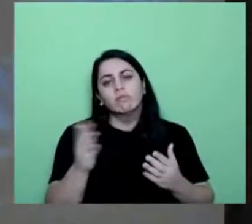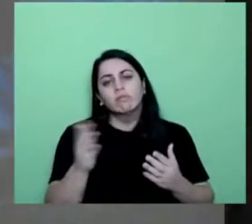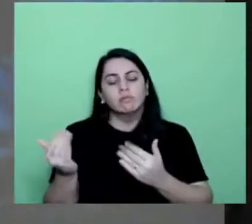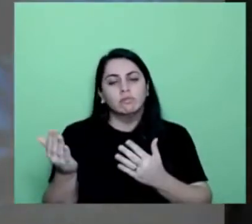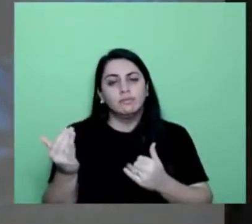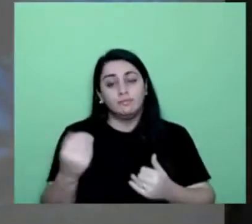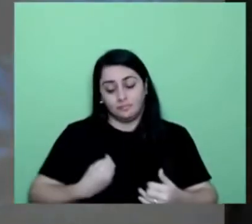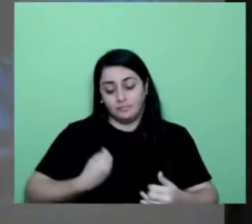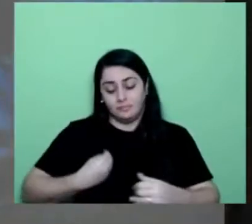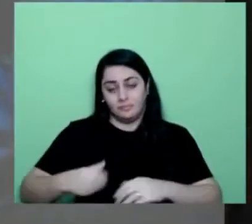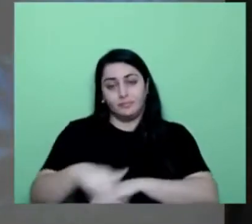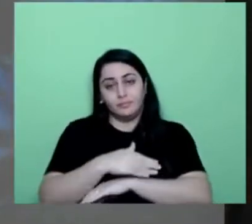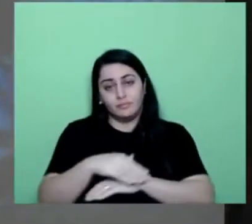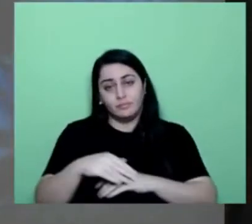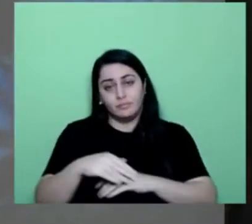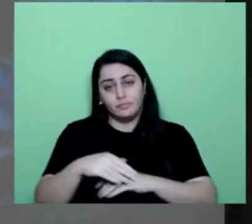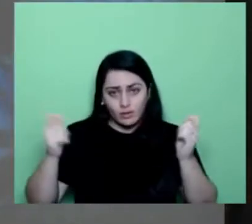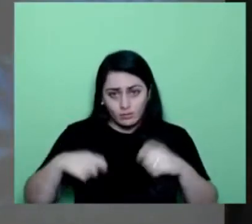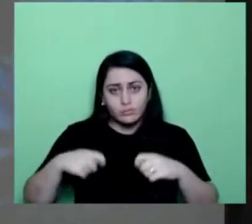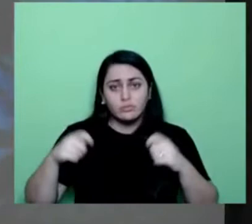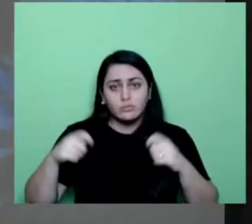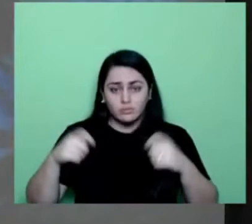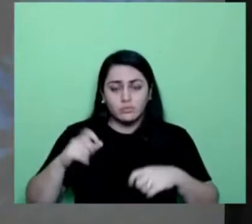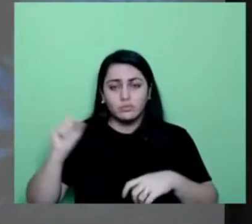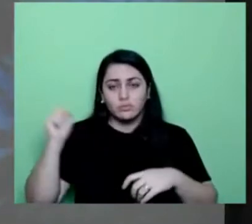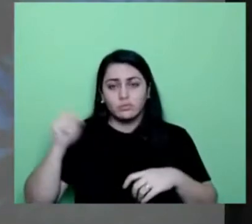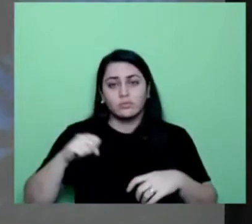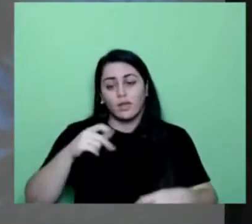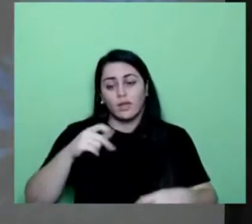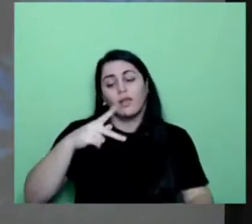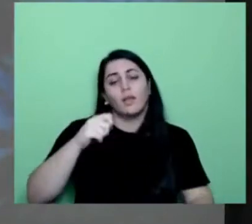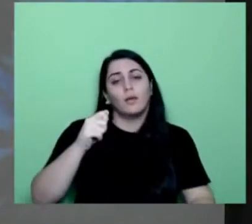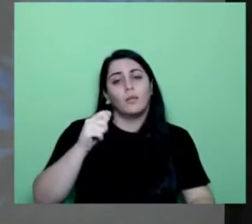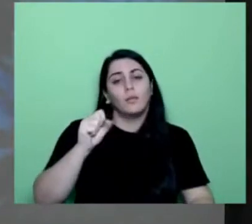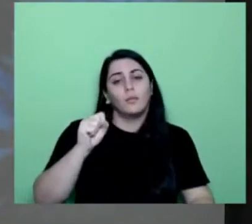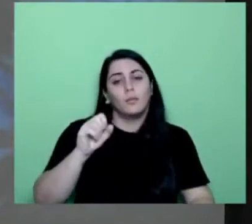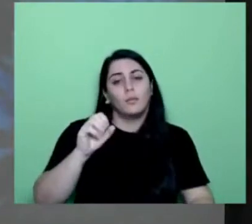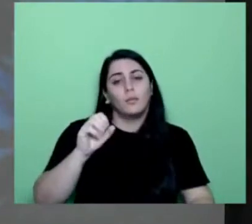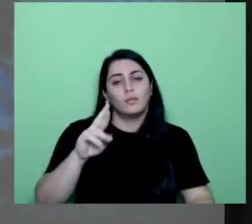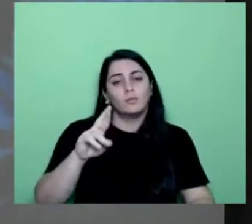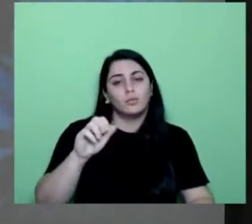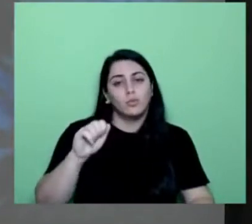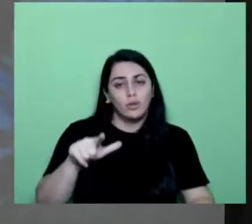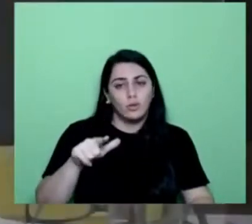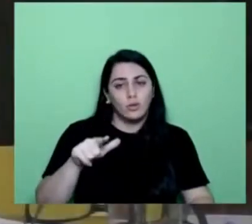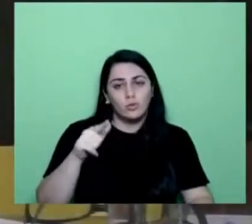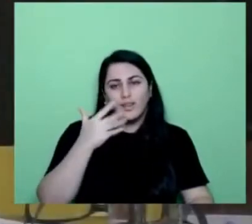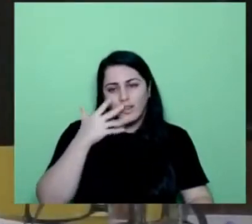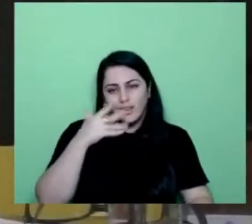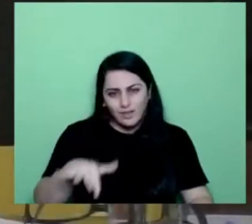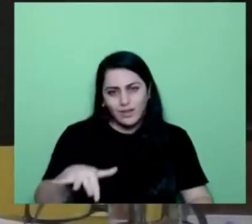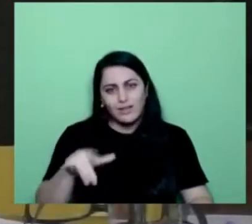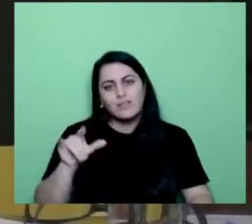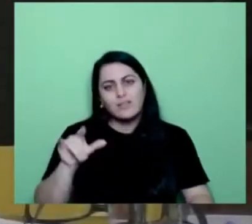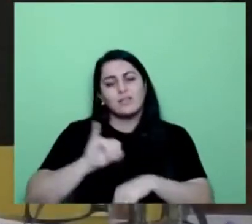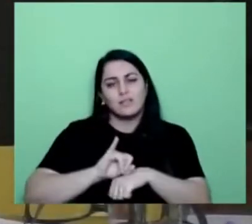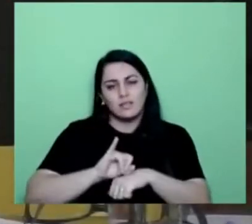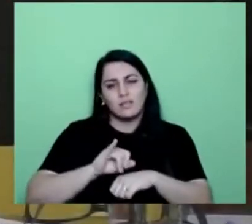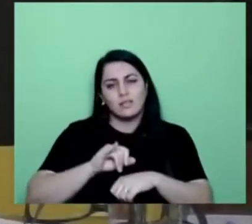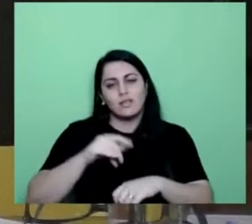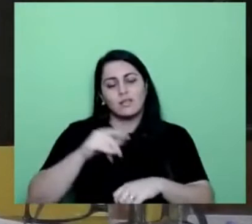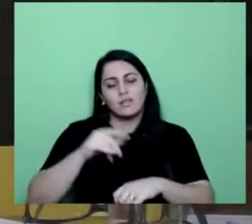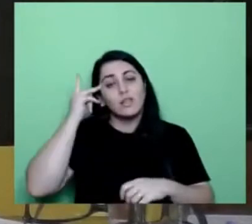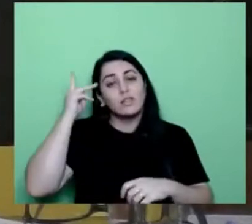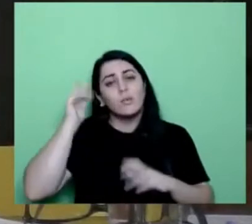é possível. É possível. A Pastoral do Menor de São Paulo já fez esse tipo de serviço. A abordagem era feita com